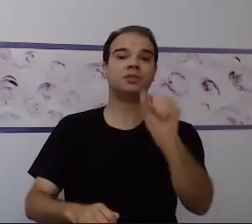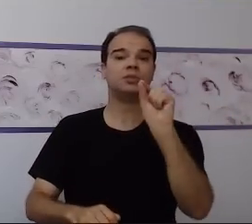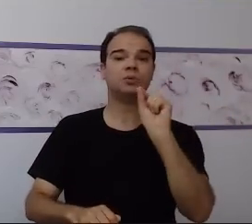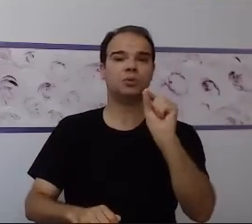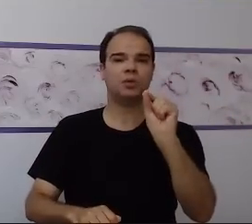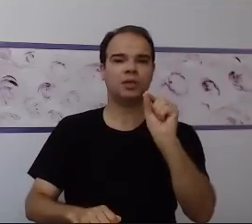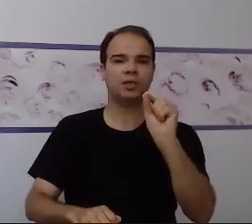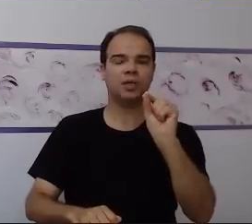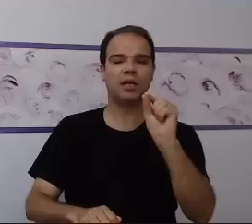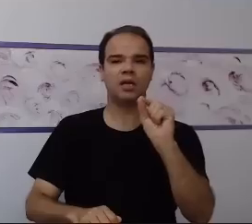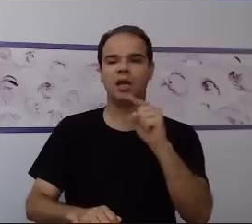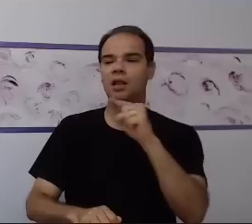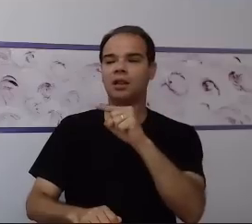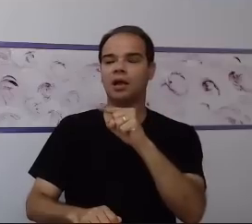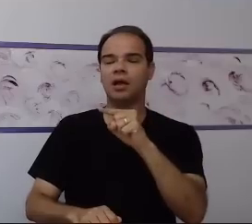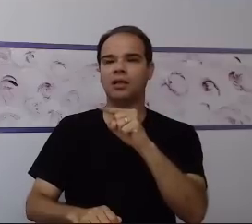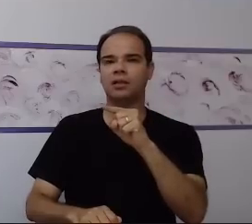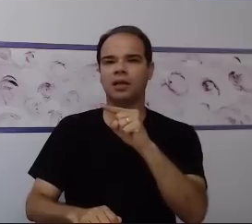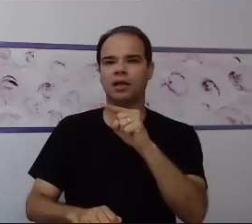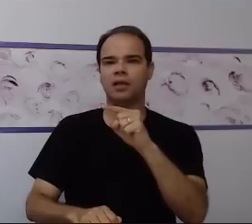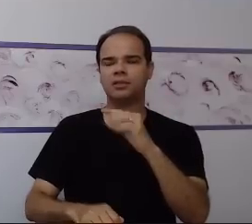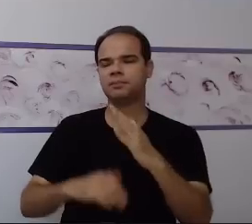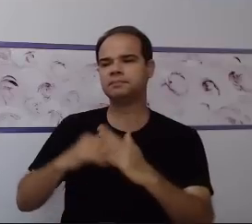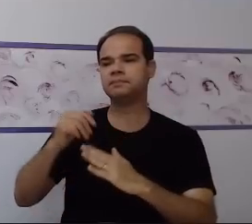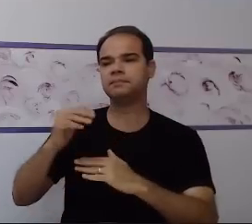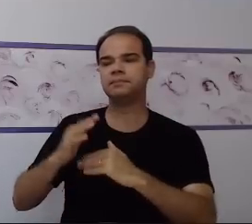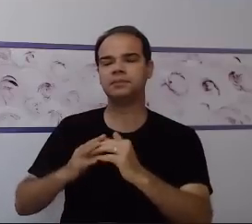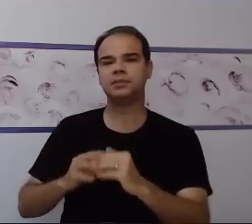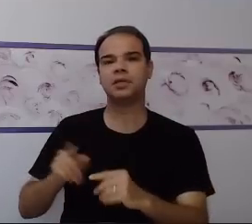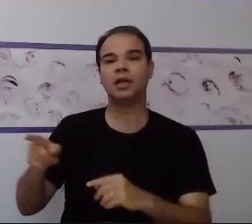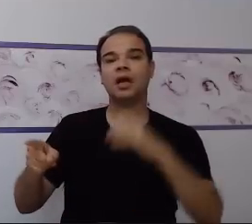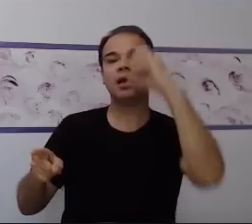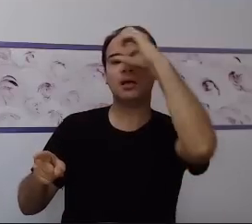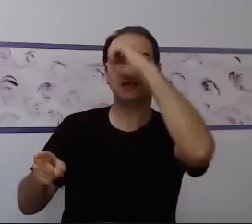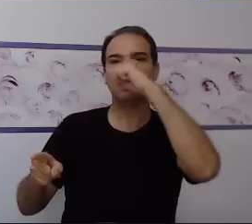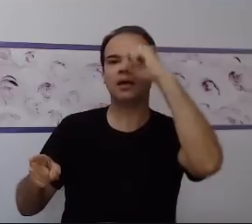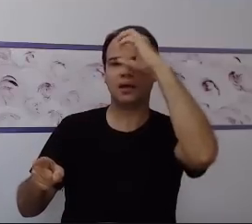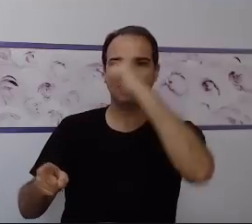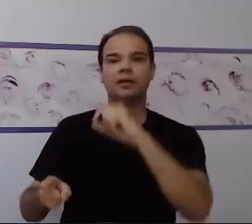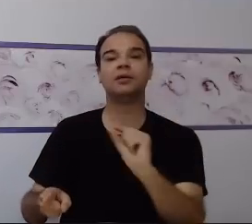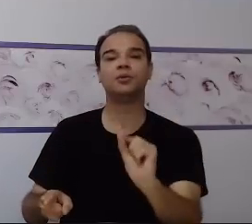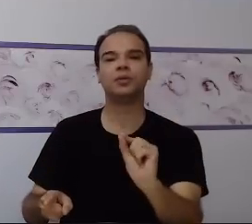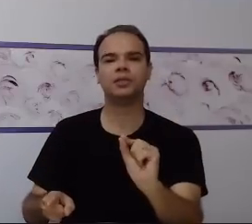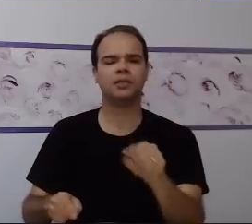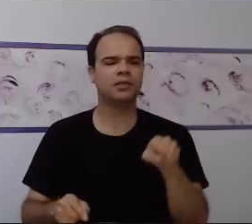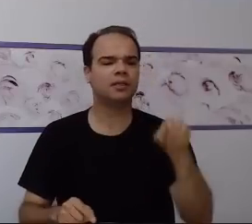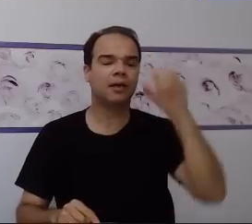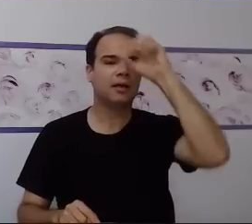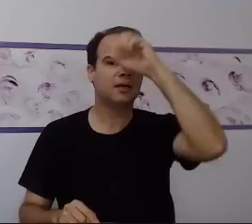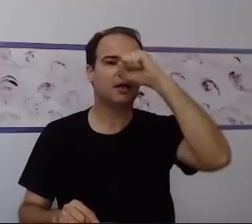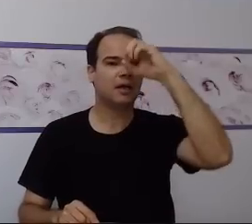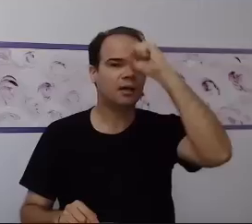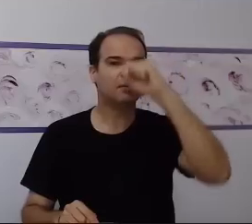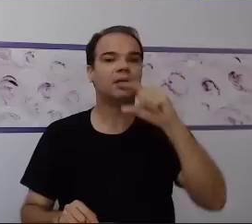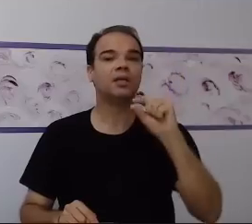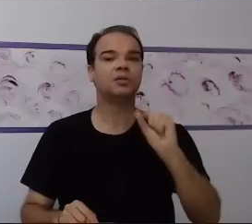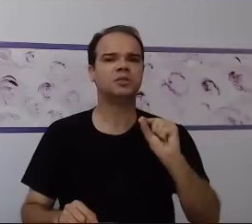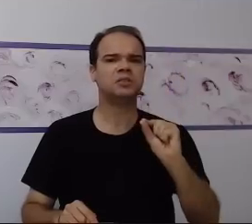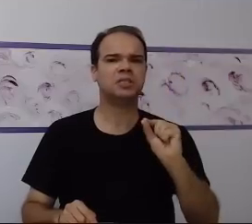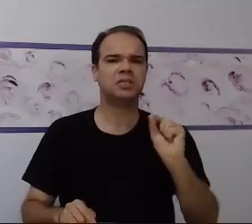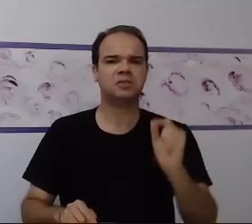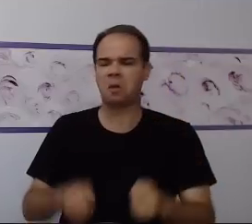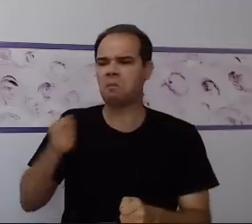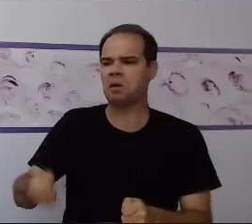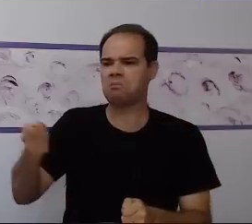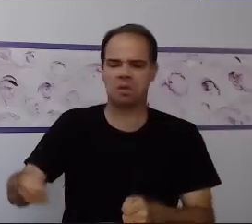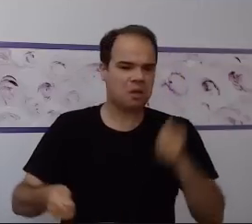ser qualitativa. É a qualidade daquela aprendizagem, a qualidade daquela situação que o indivíduo